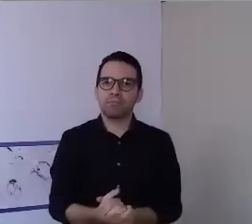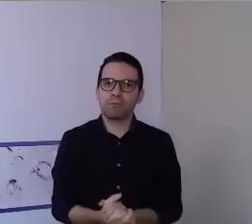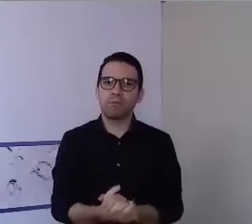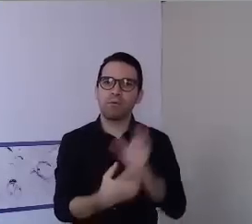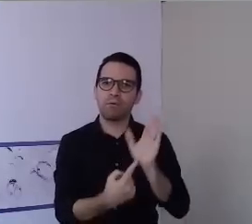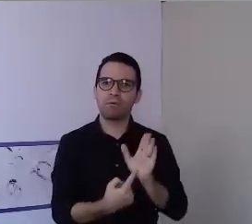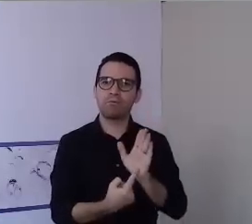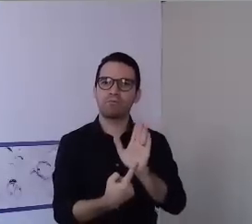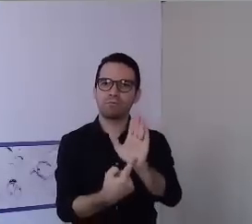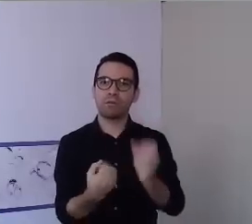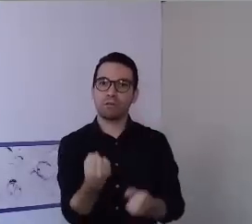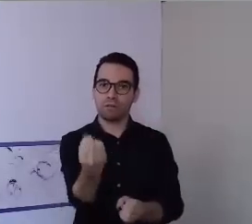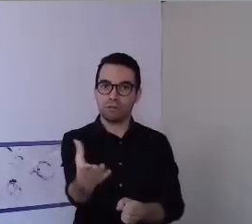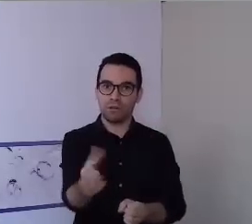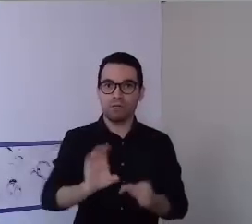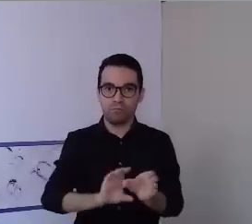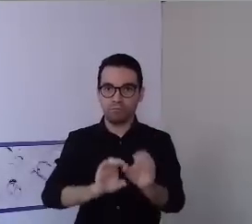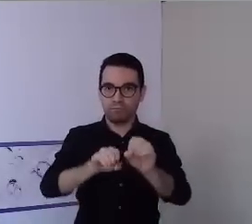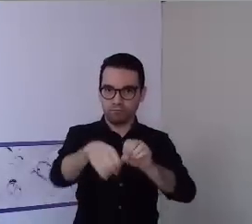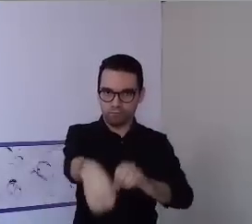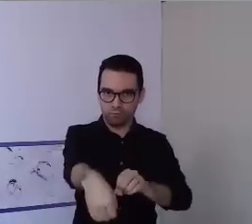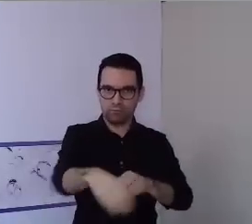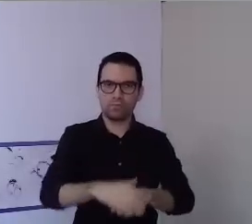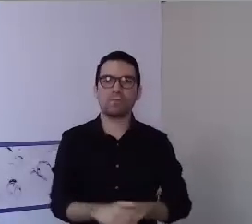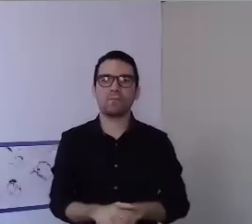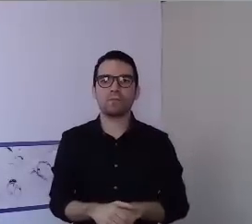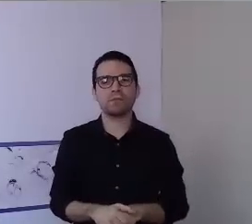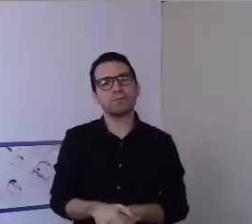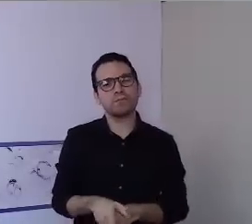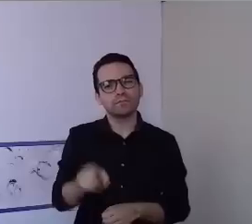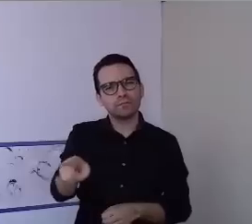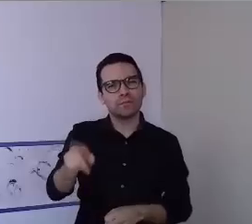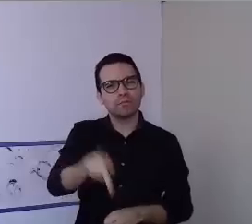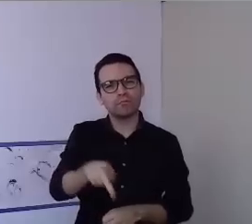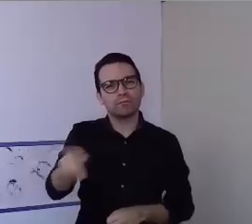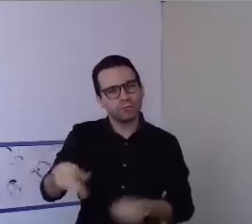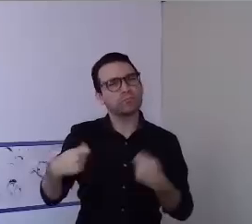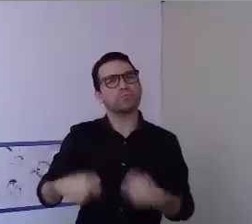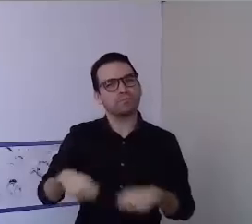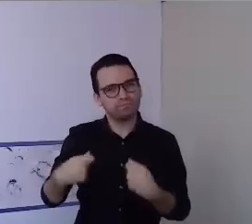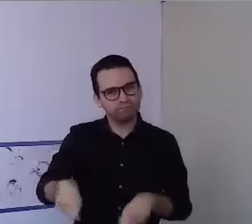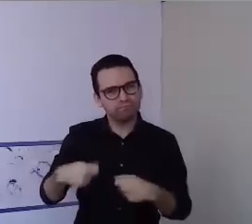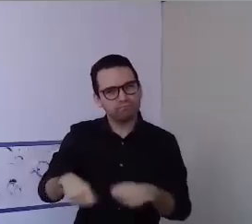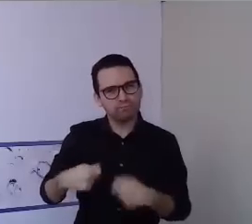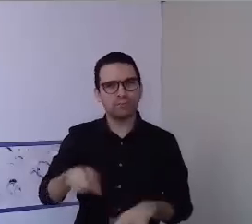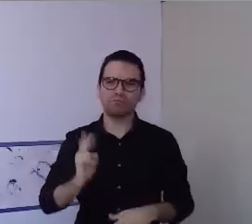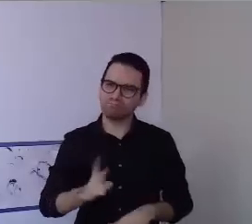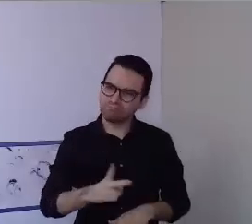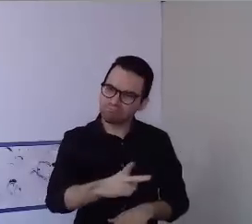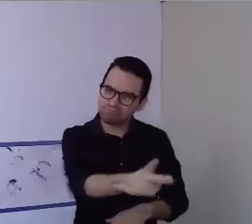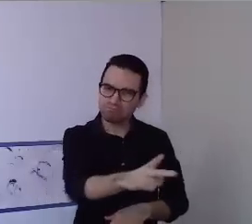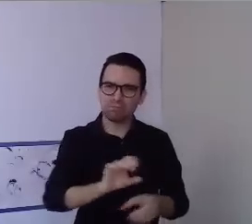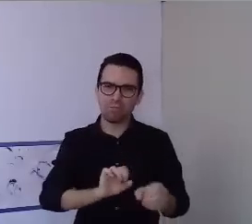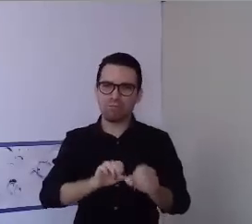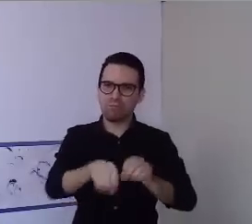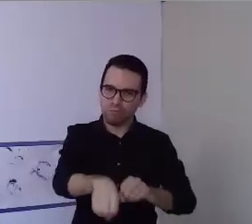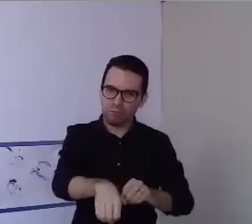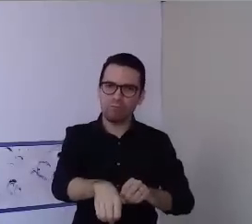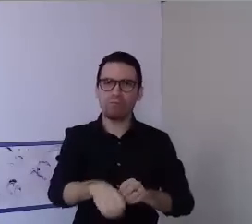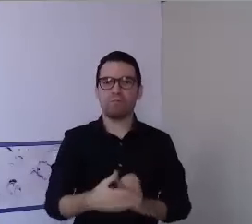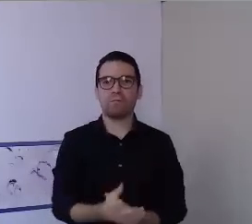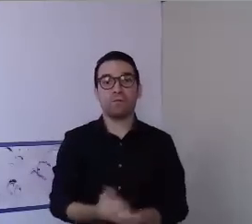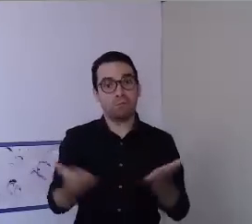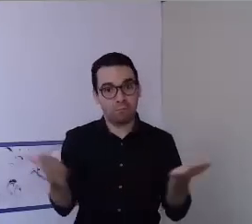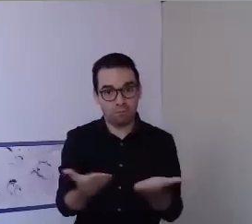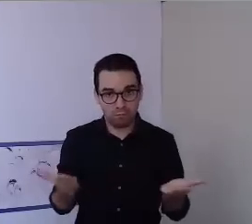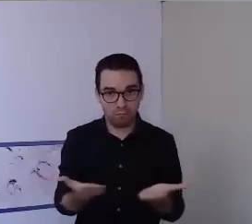oferecer essa formação. Nós sabemos que professores têm que estar constantemente na formação continuada. Então, esse é um